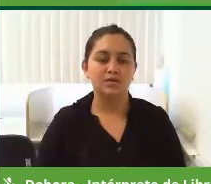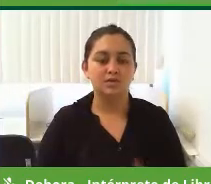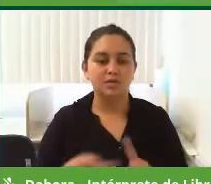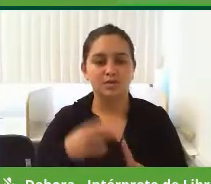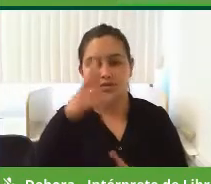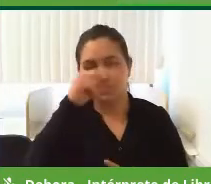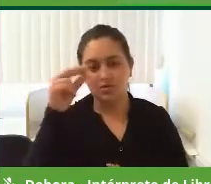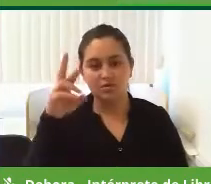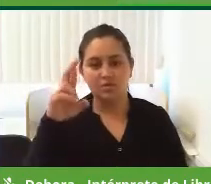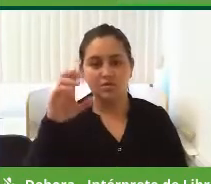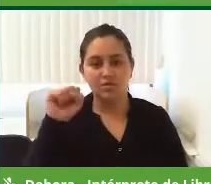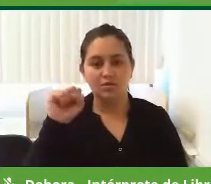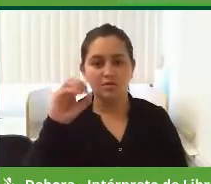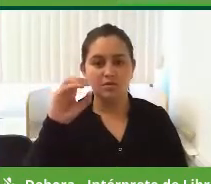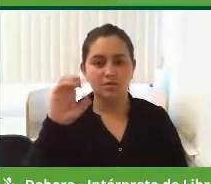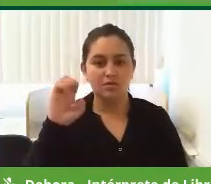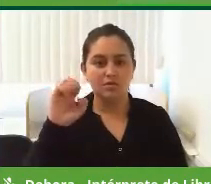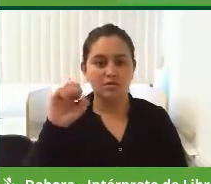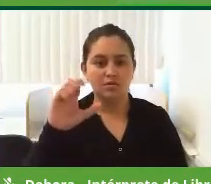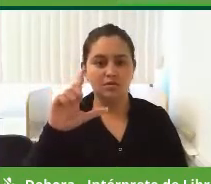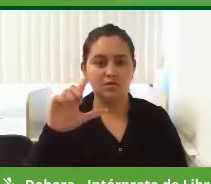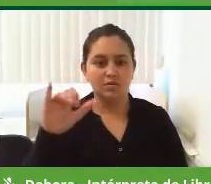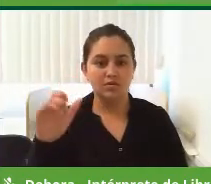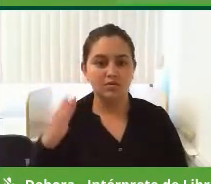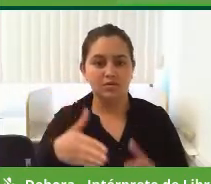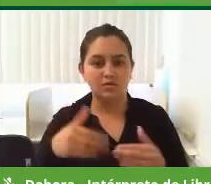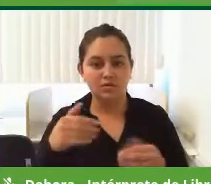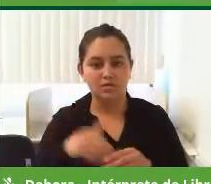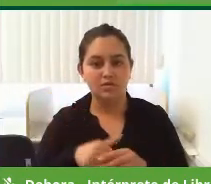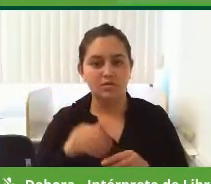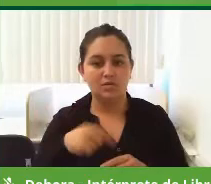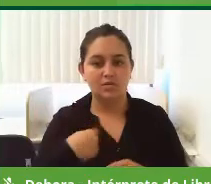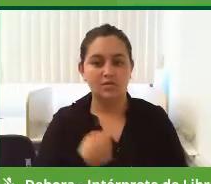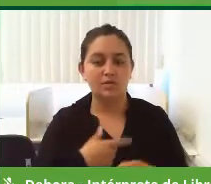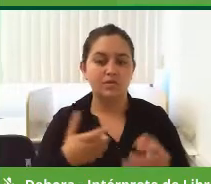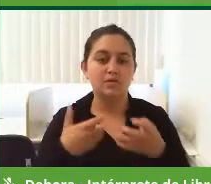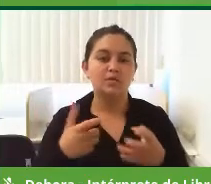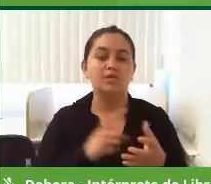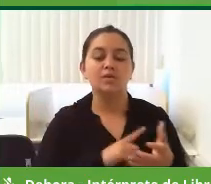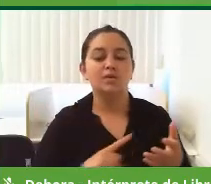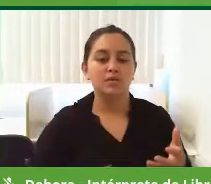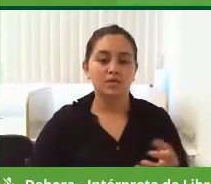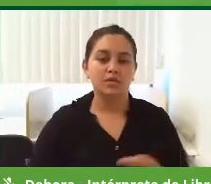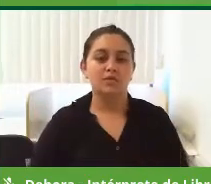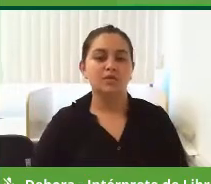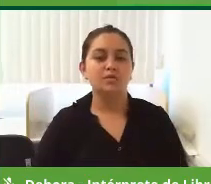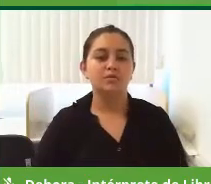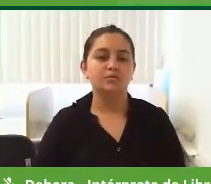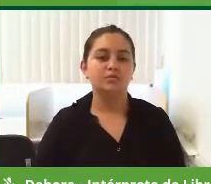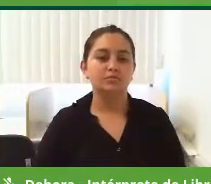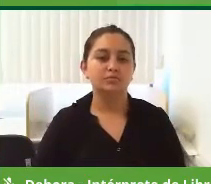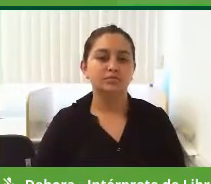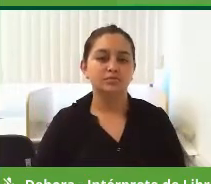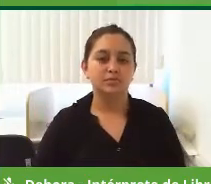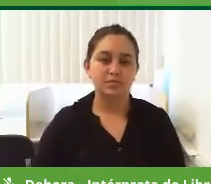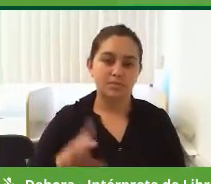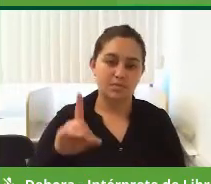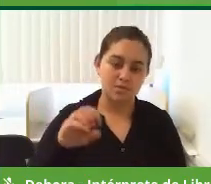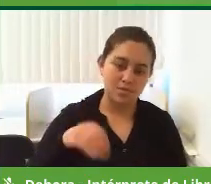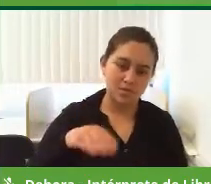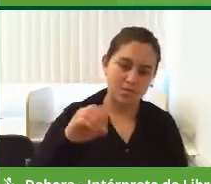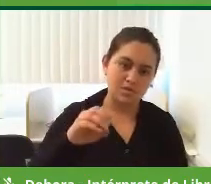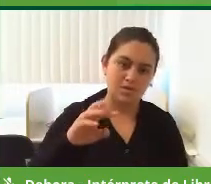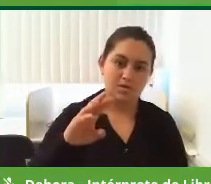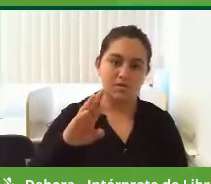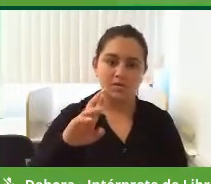Roseli, nós estamos pedindo o seu voto porque nós queremos fazer um governo democrático e digital, vamos